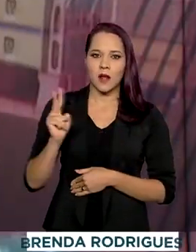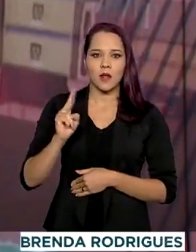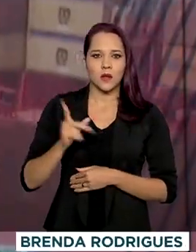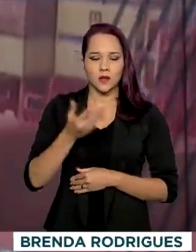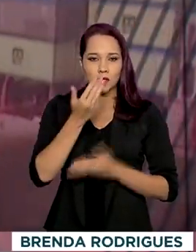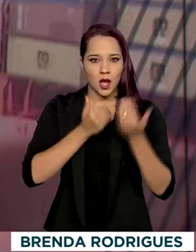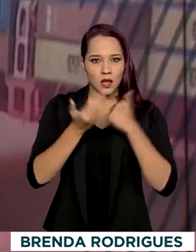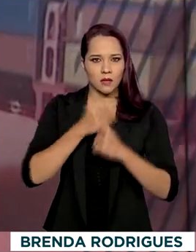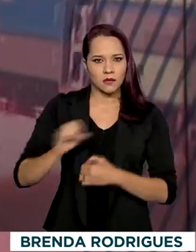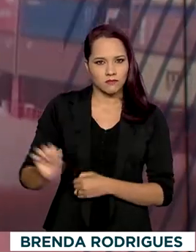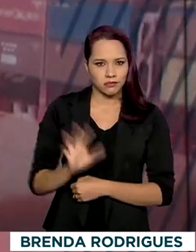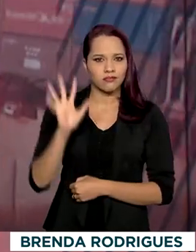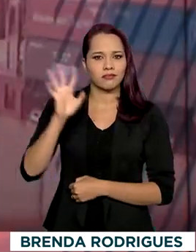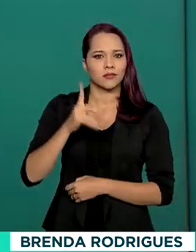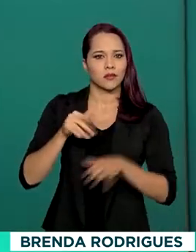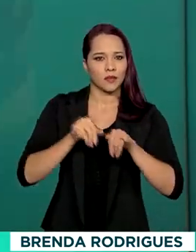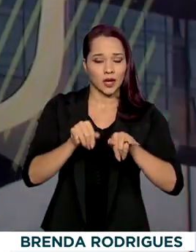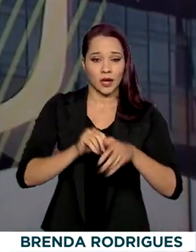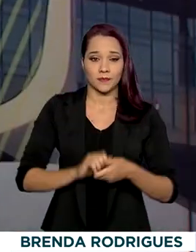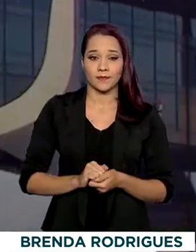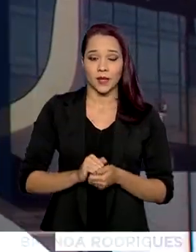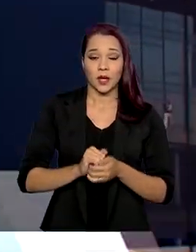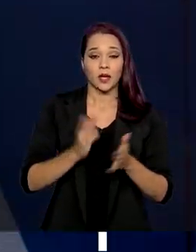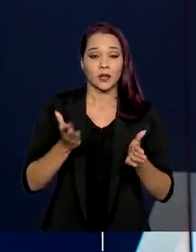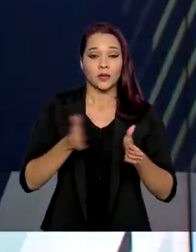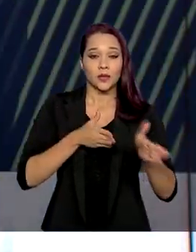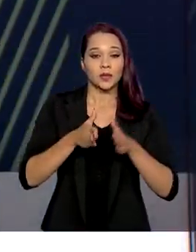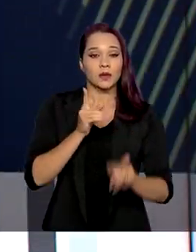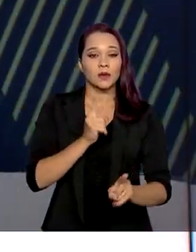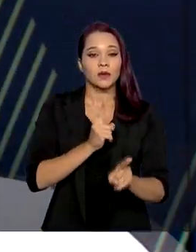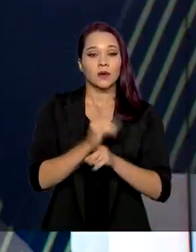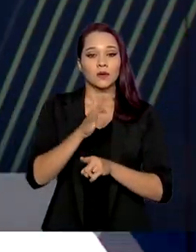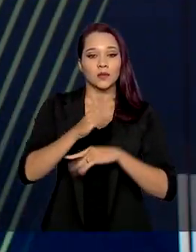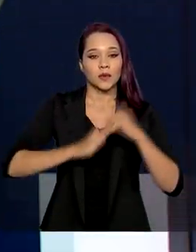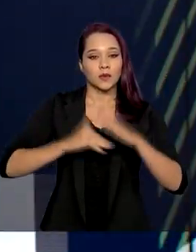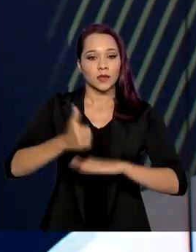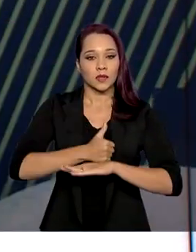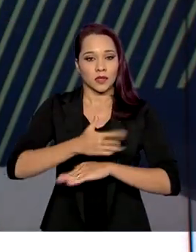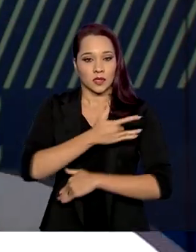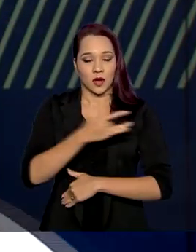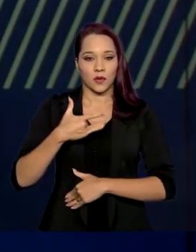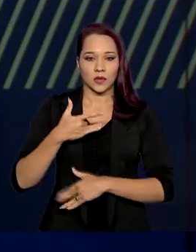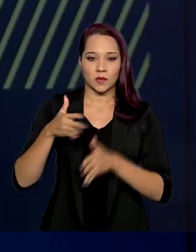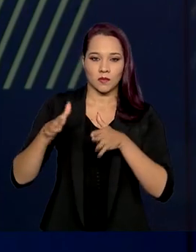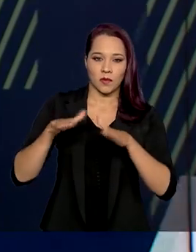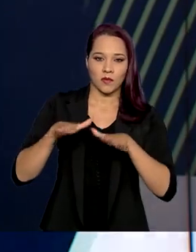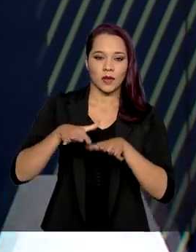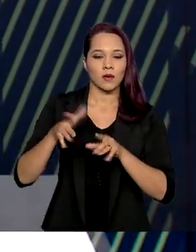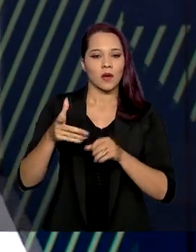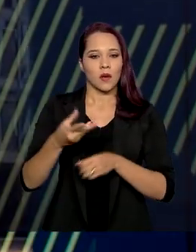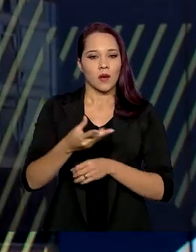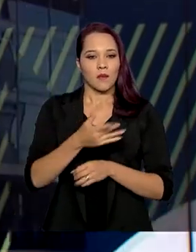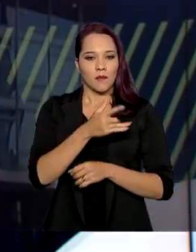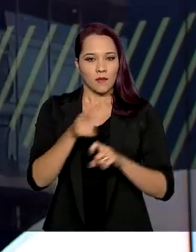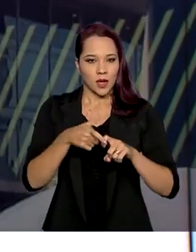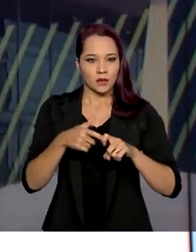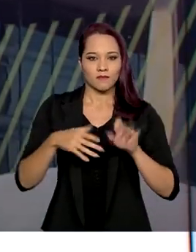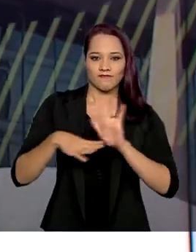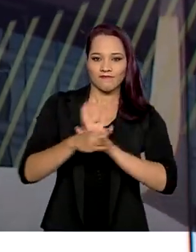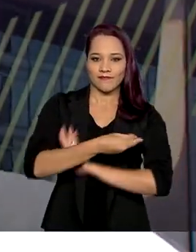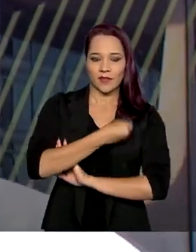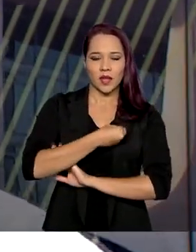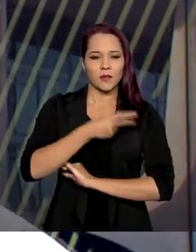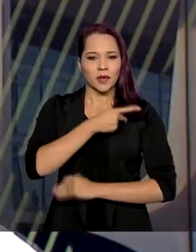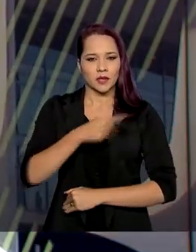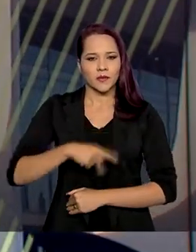alimentos nos supermercados. Durante o encontro com profissionais de saúde do movimento Médicos pela Vida, o presidente disse que